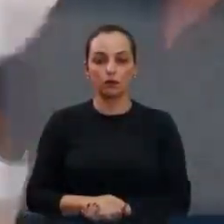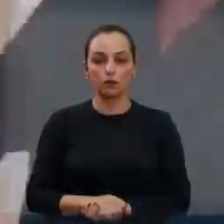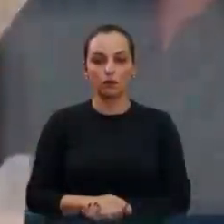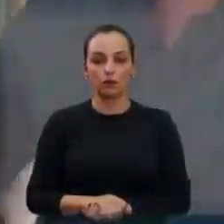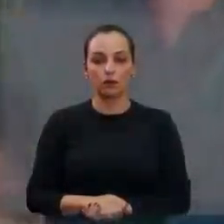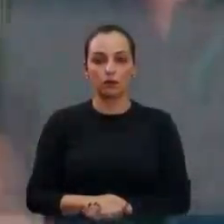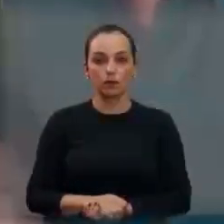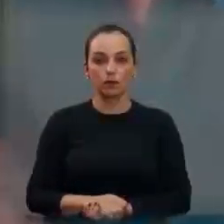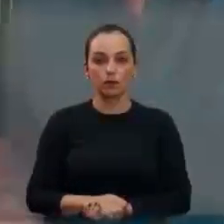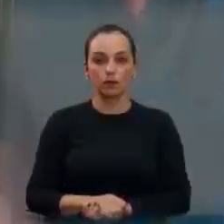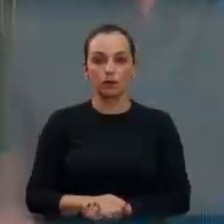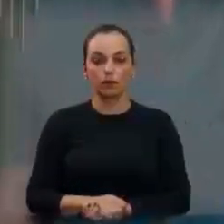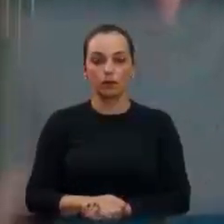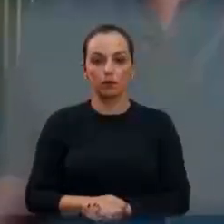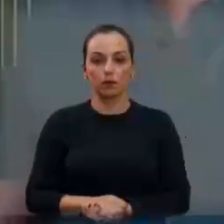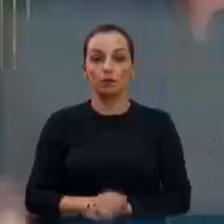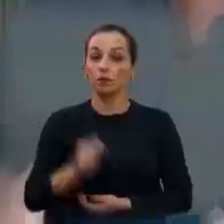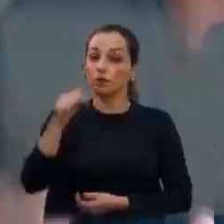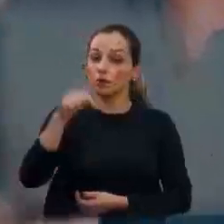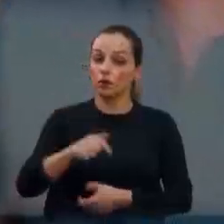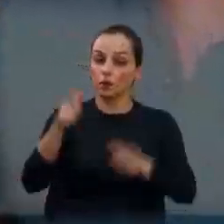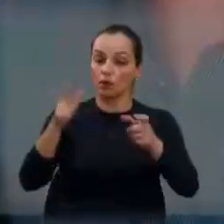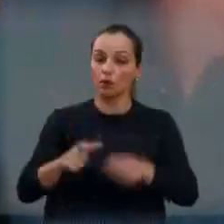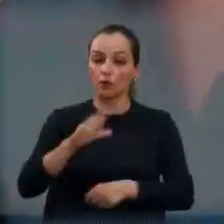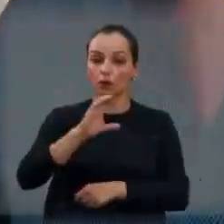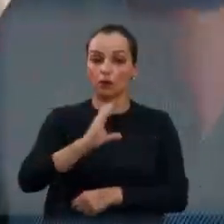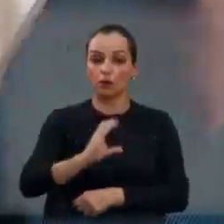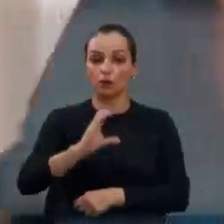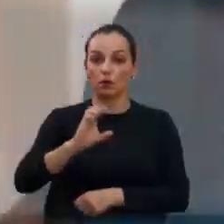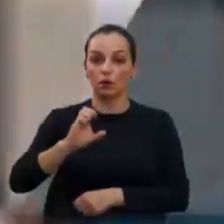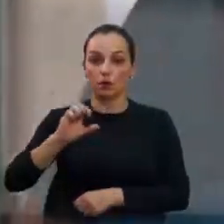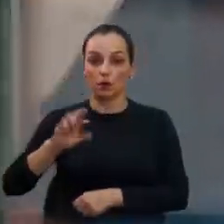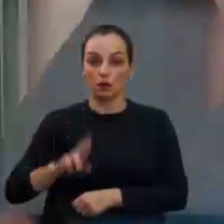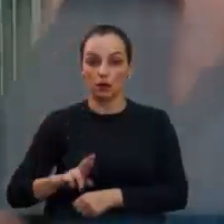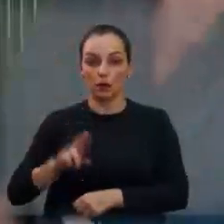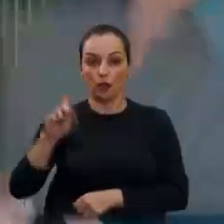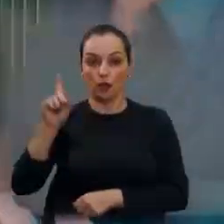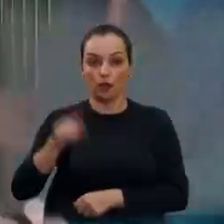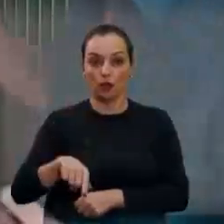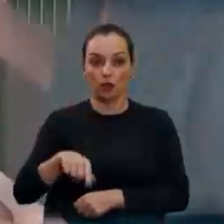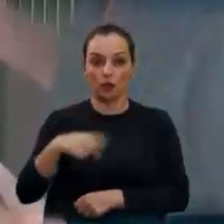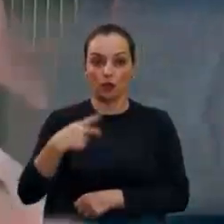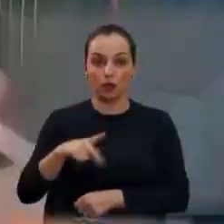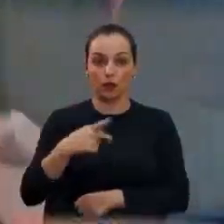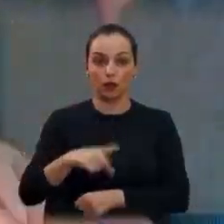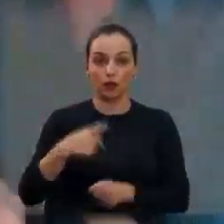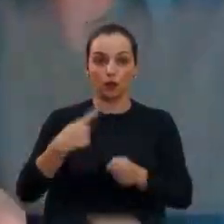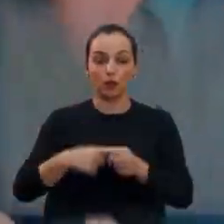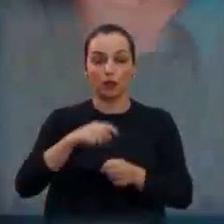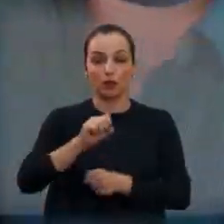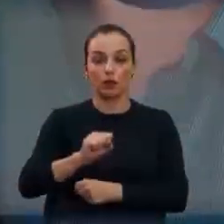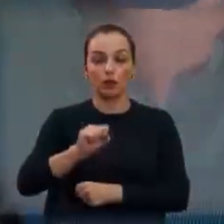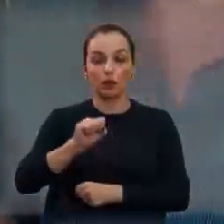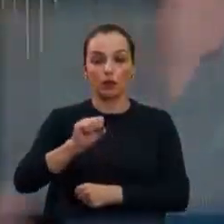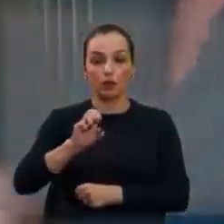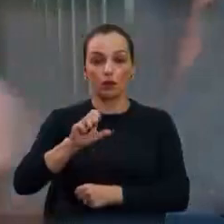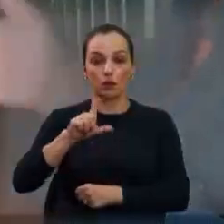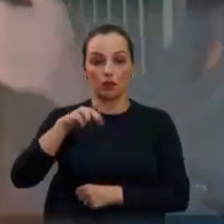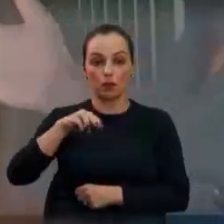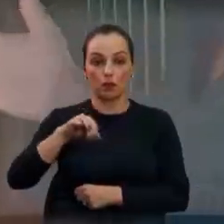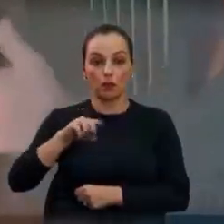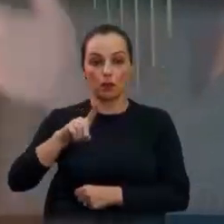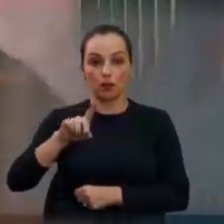Sou aqui no CR do Benscruz, CR1, a secretária da Educação,